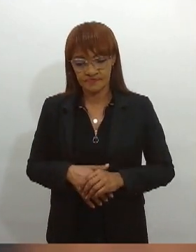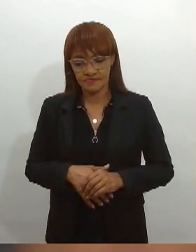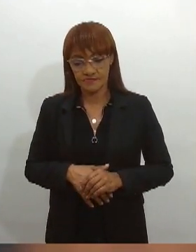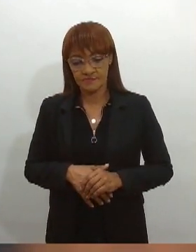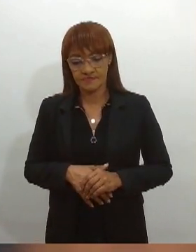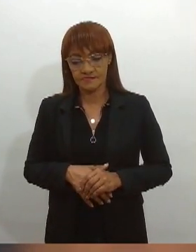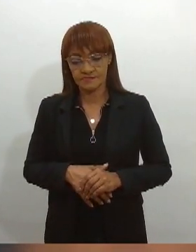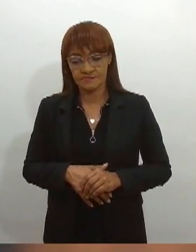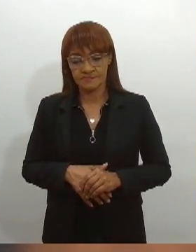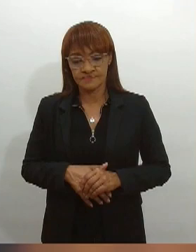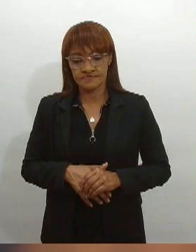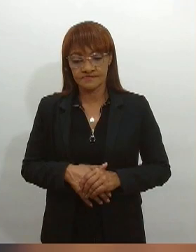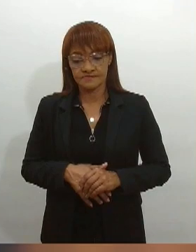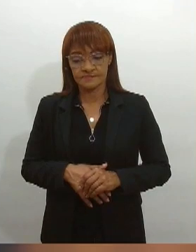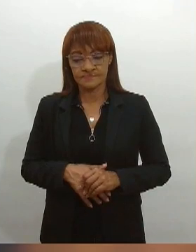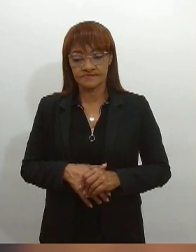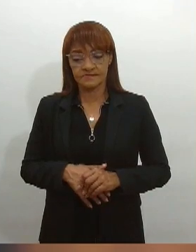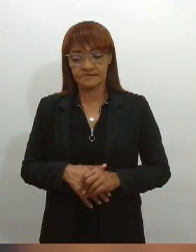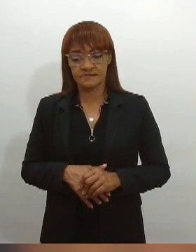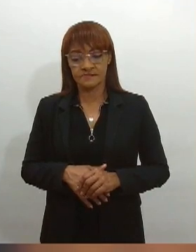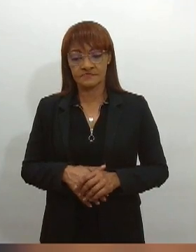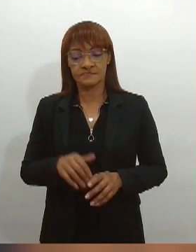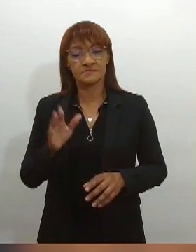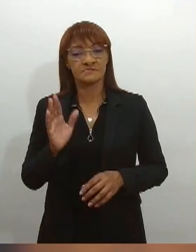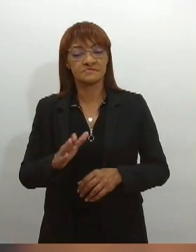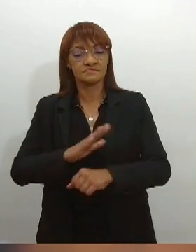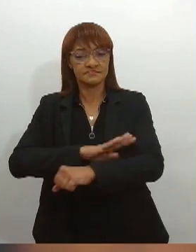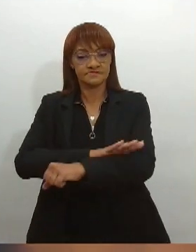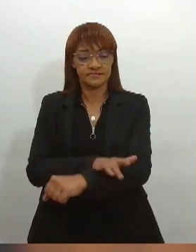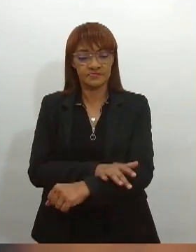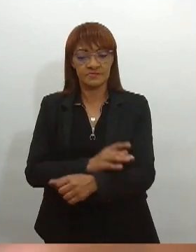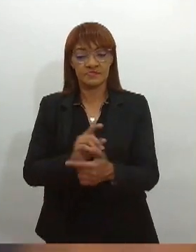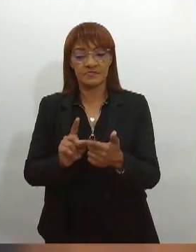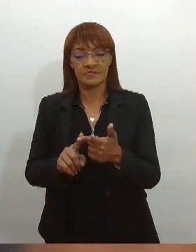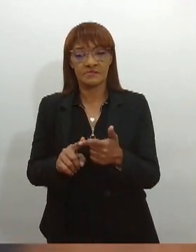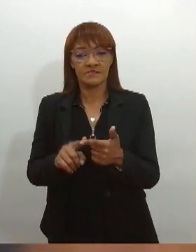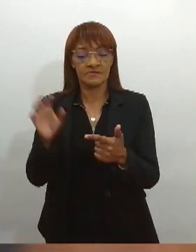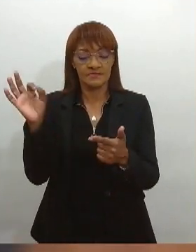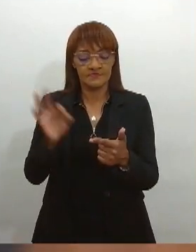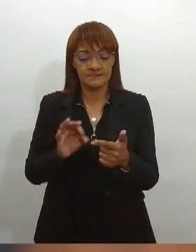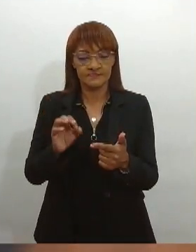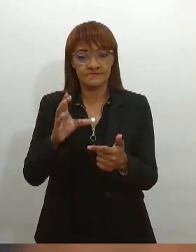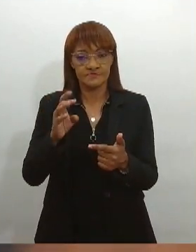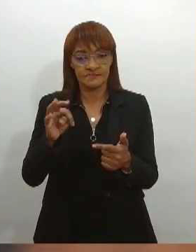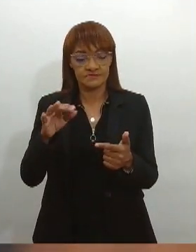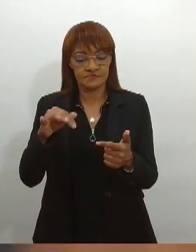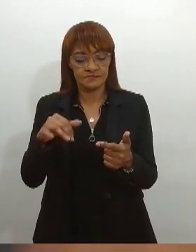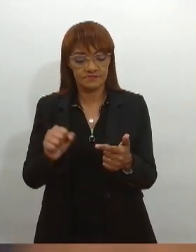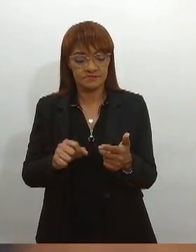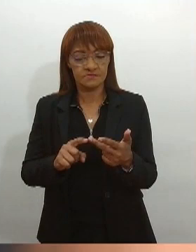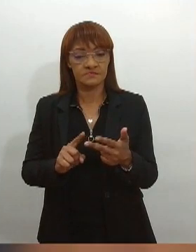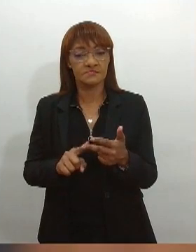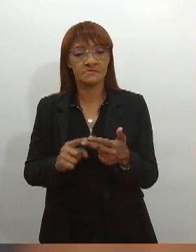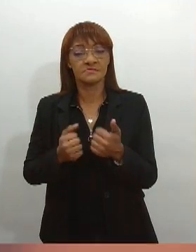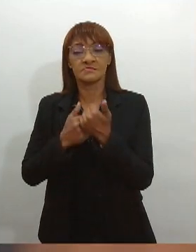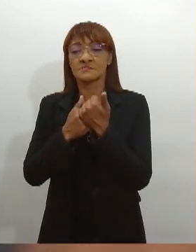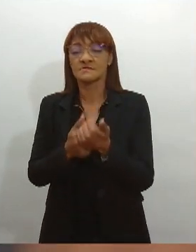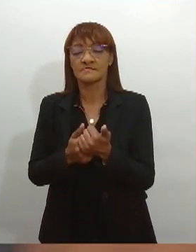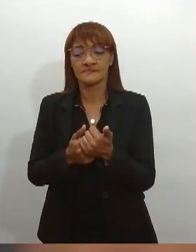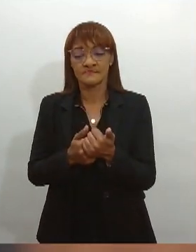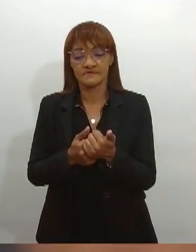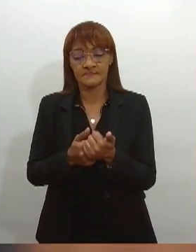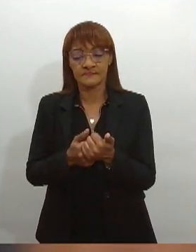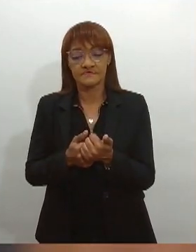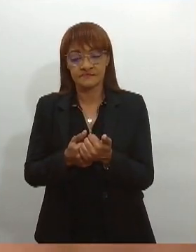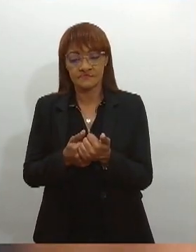do racismo, a implementação de cotas, a dar suporte aos colegas com material para